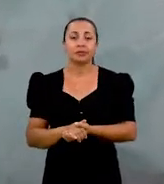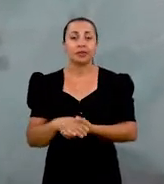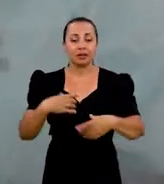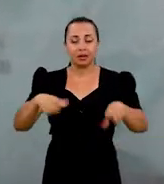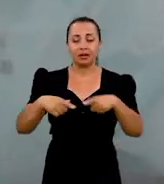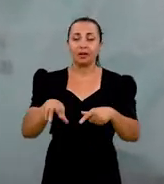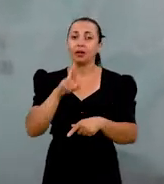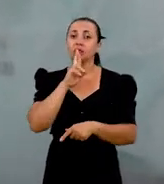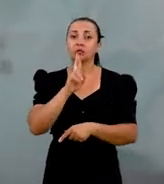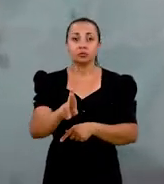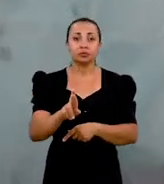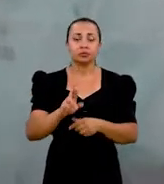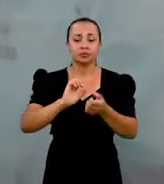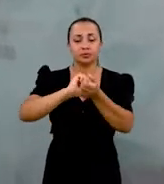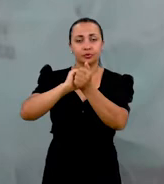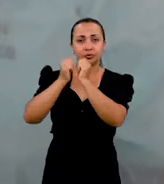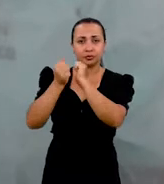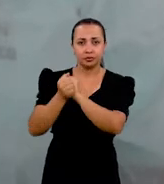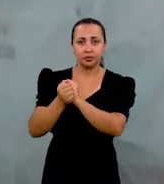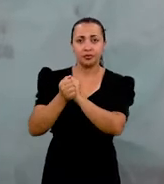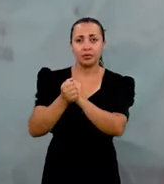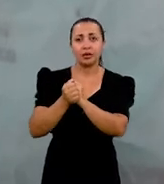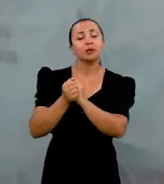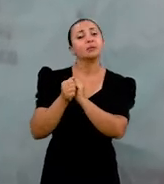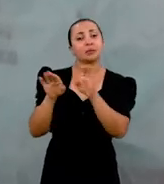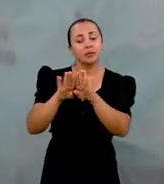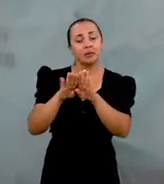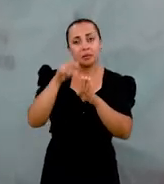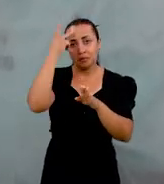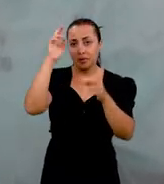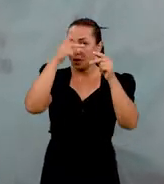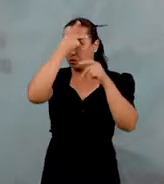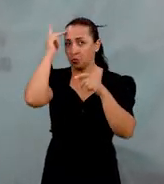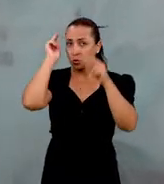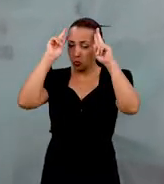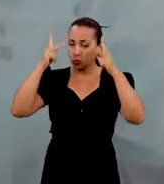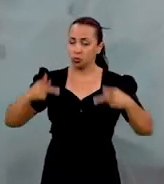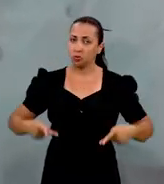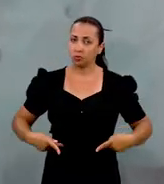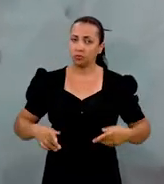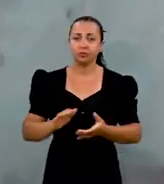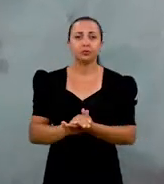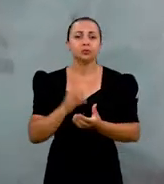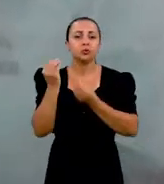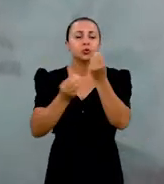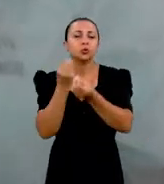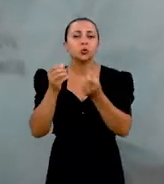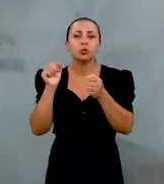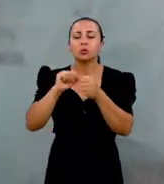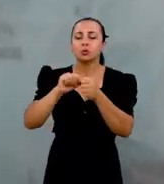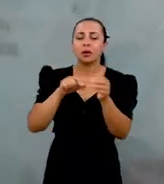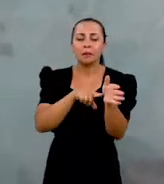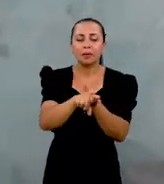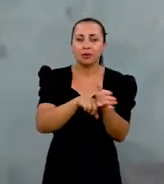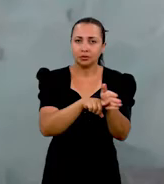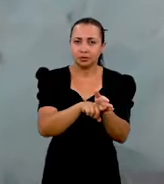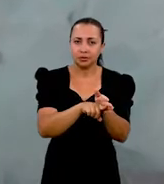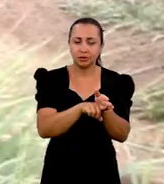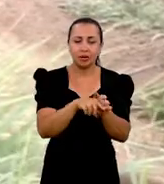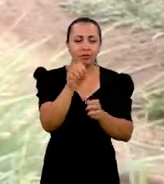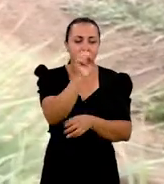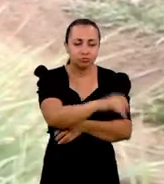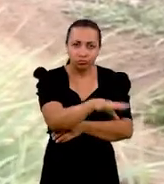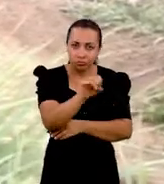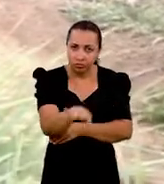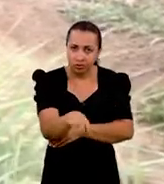com resultados que se adequam aos seres humanos. Como são feitas essas pesquisas? No horto medicinal